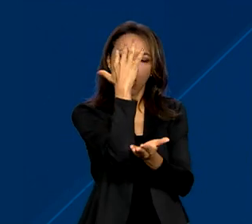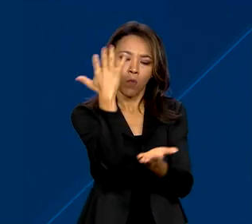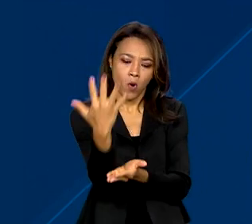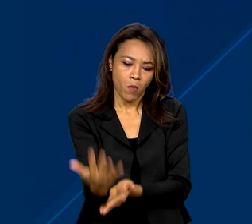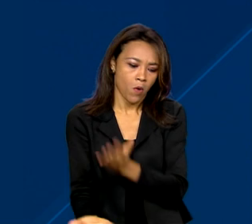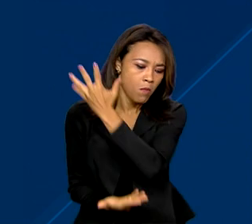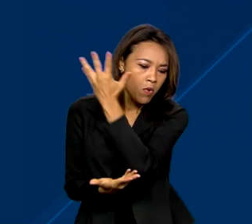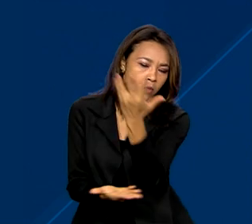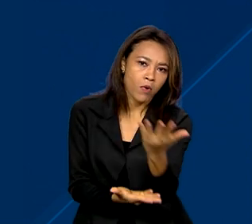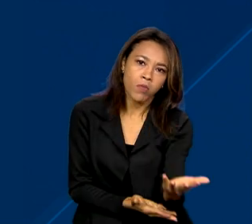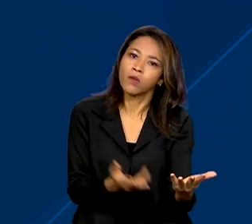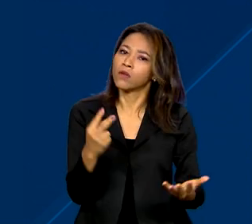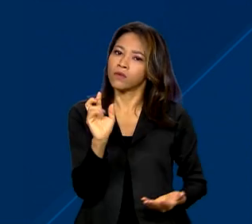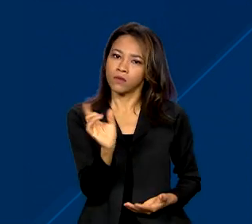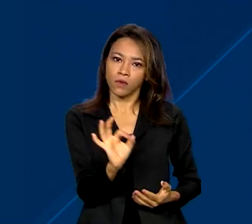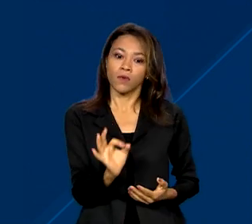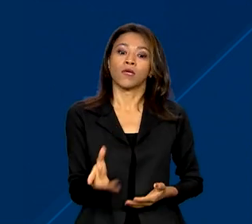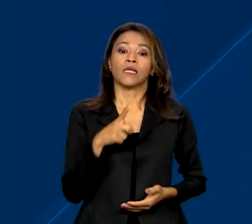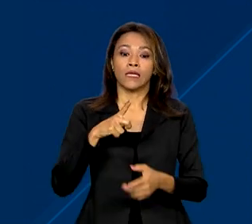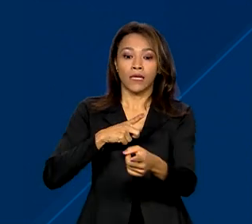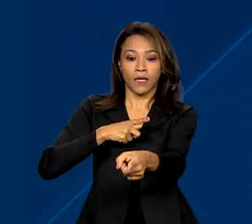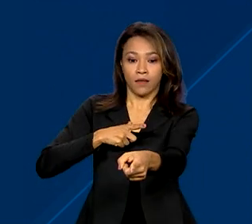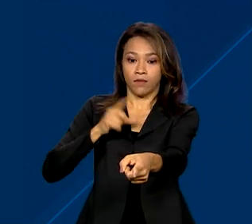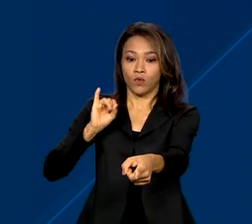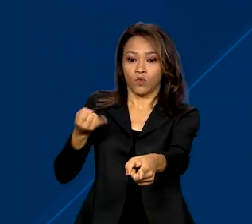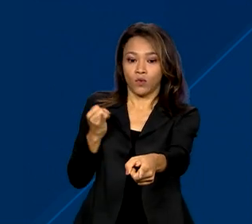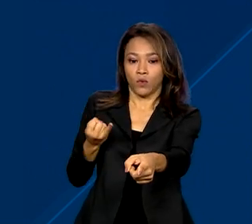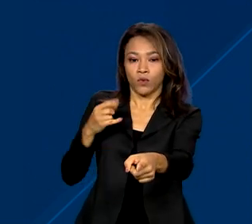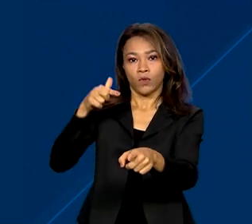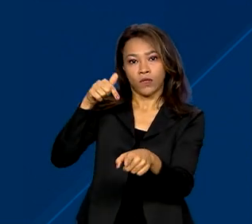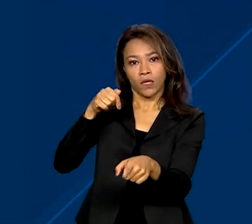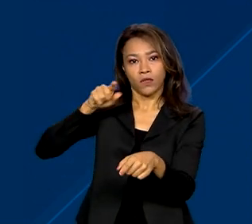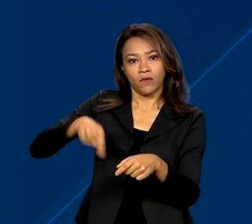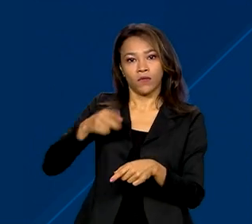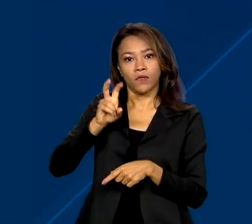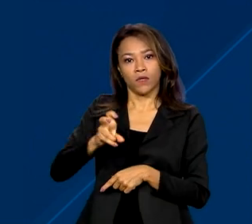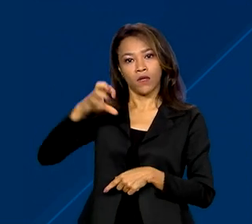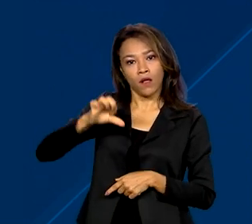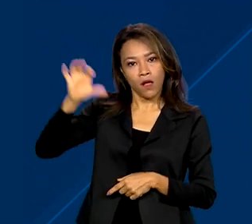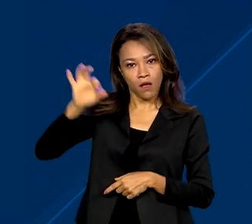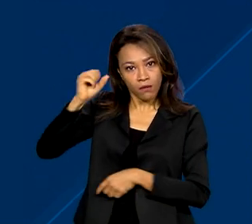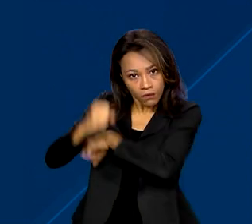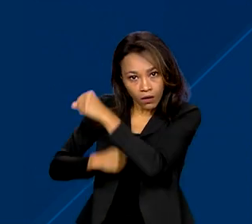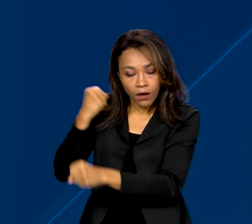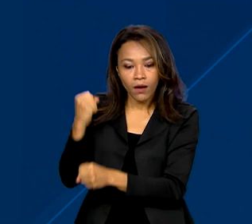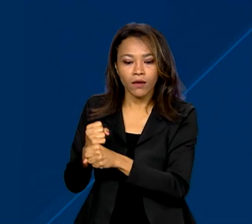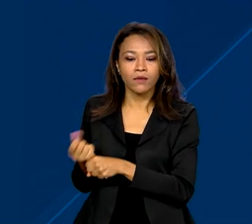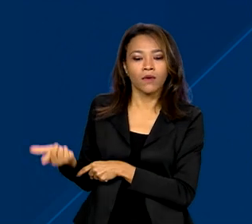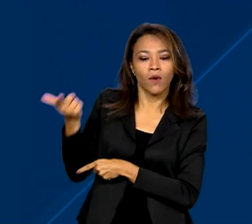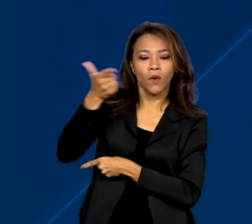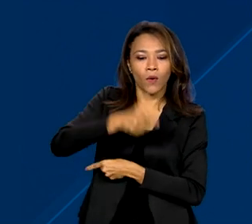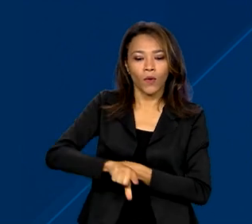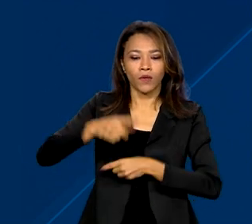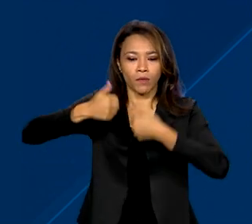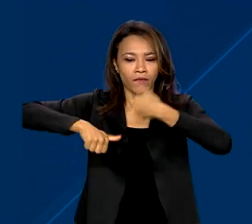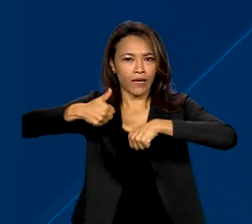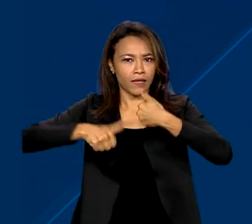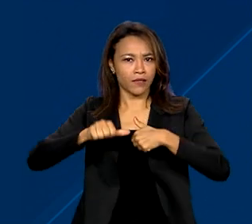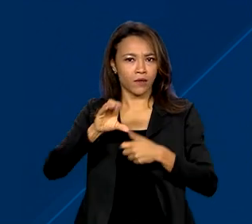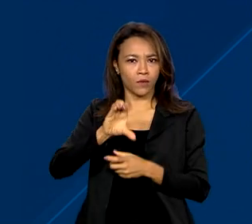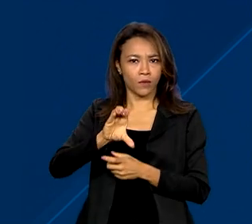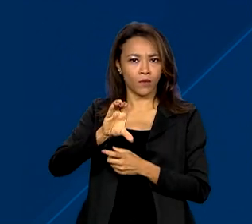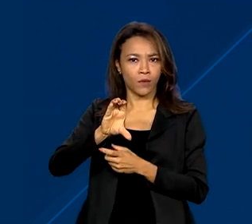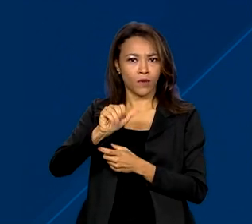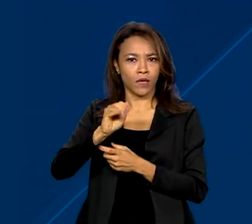crédito possui taxa de juros fixa de 7,59% ao ano, mais a variação do câmbio. O